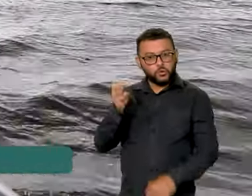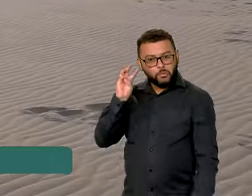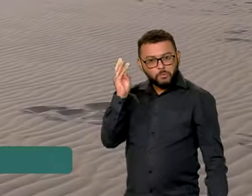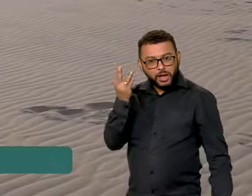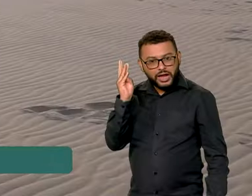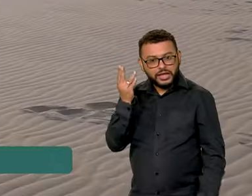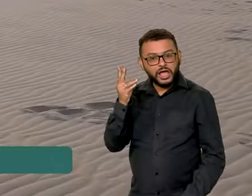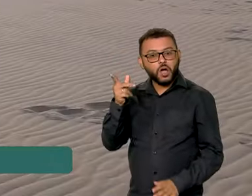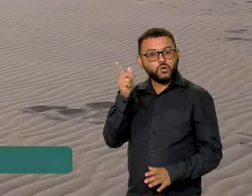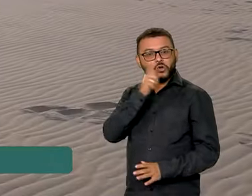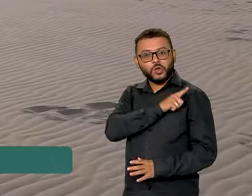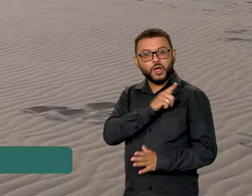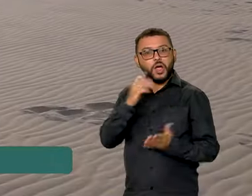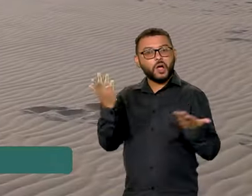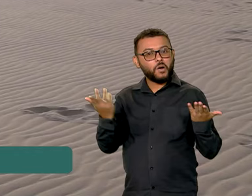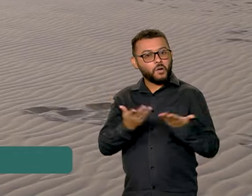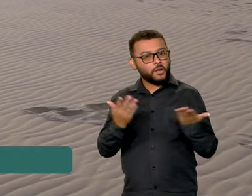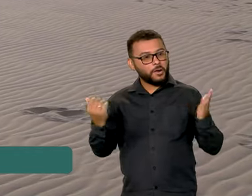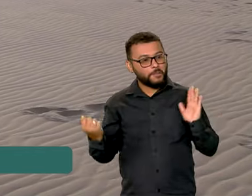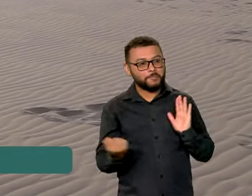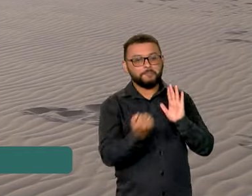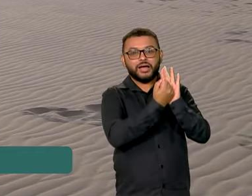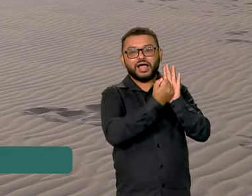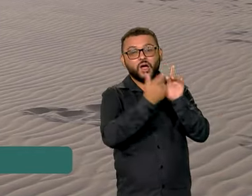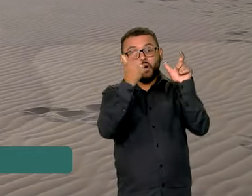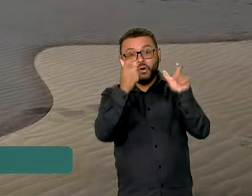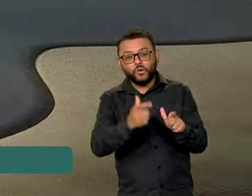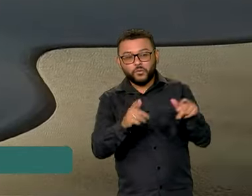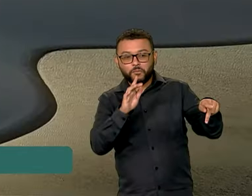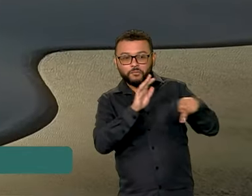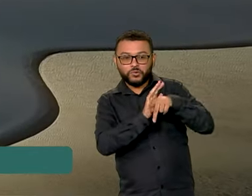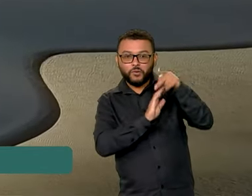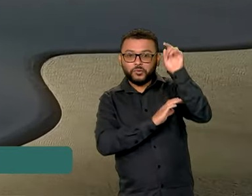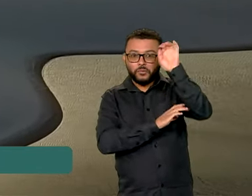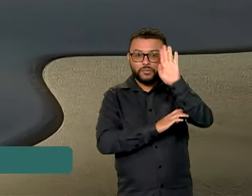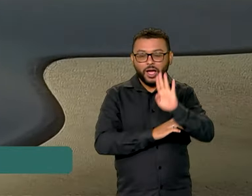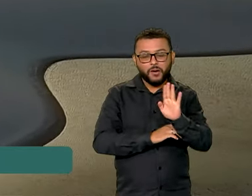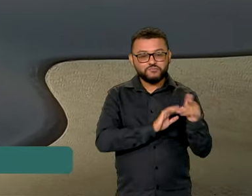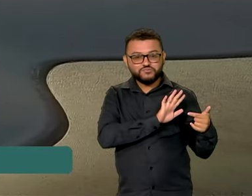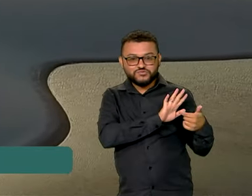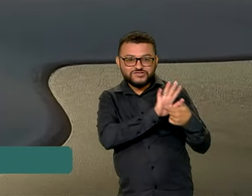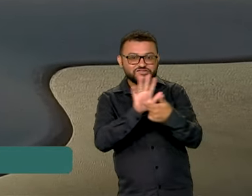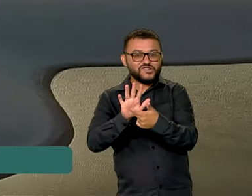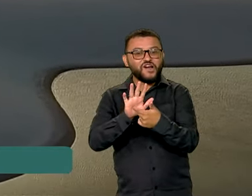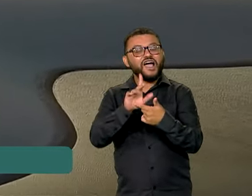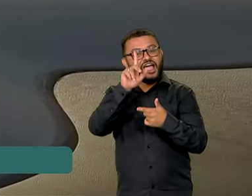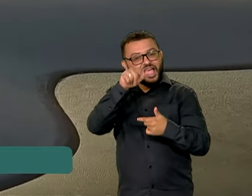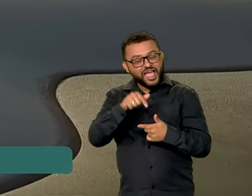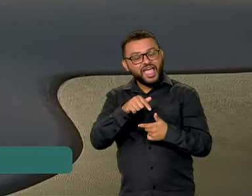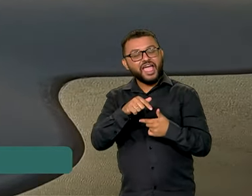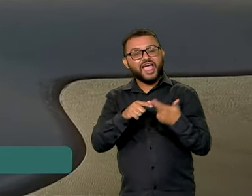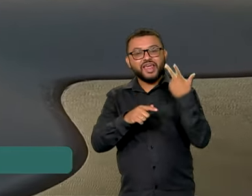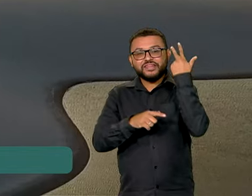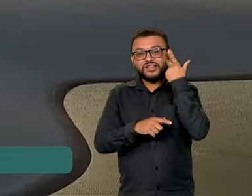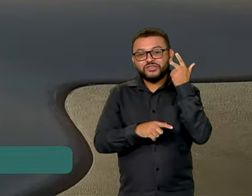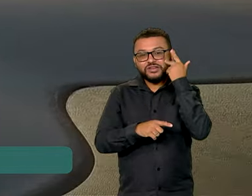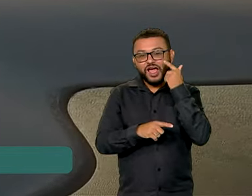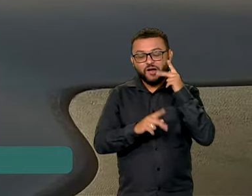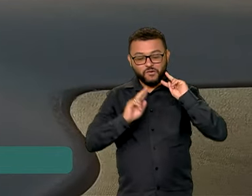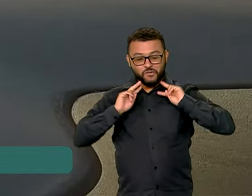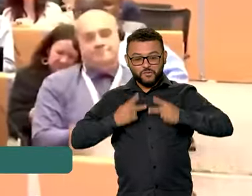Maranhenses agora é uma das oito áreas do Brasil que ostentam o título de Patrimônio Natural da